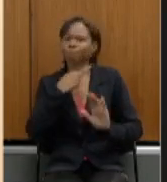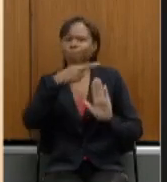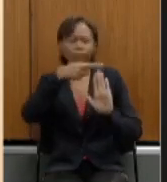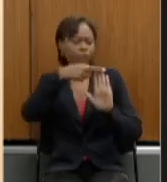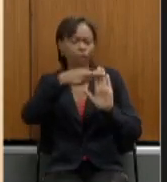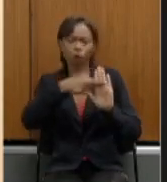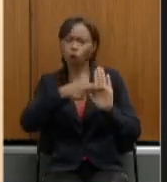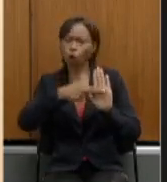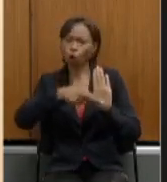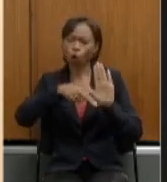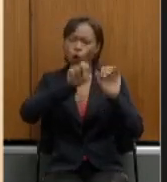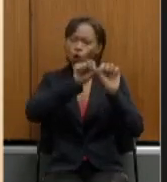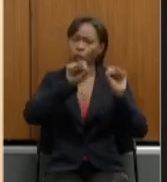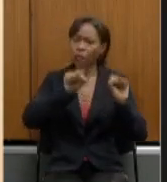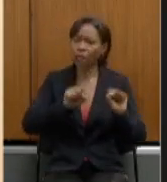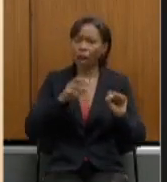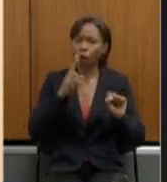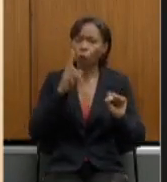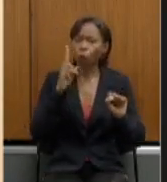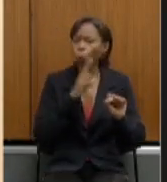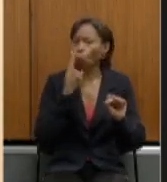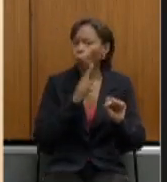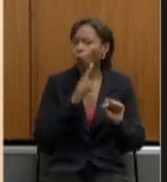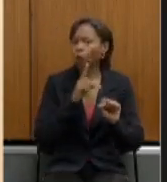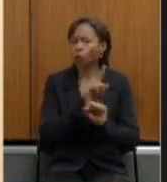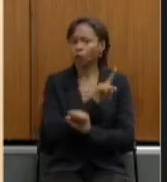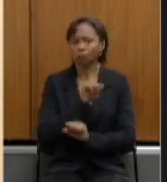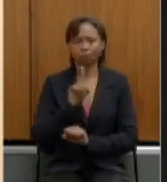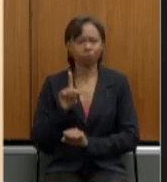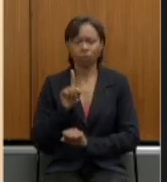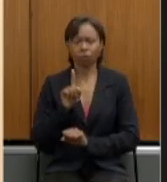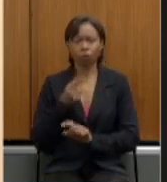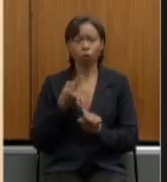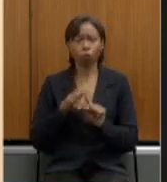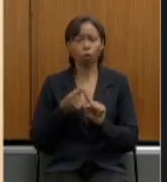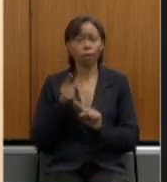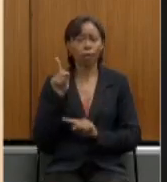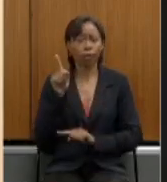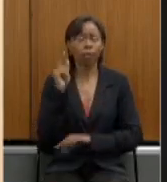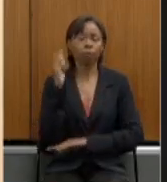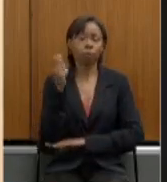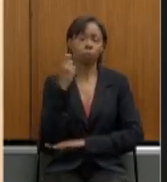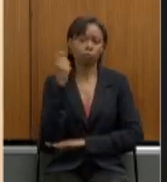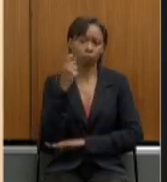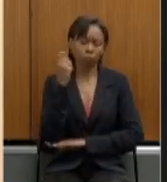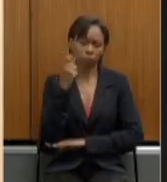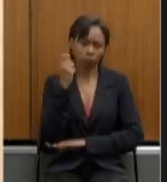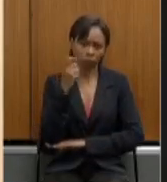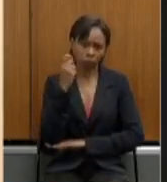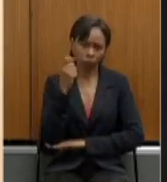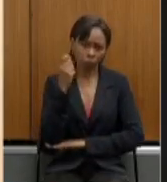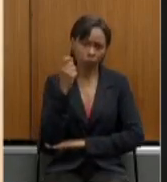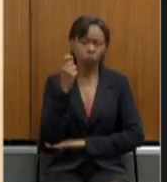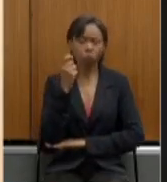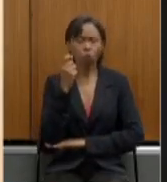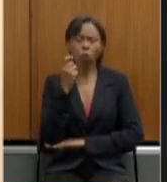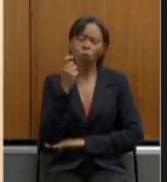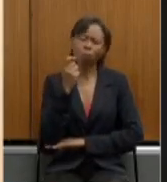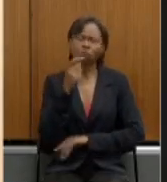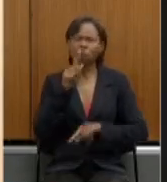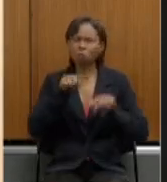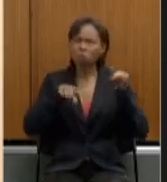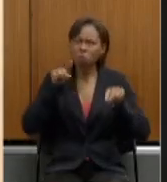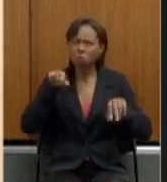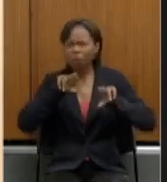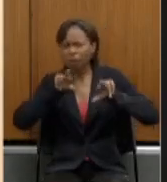de urgência considerando que a Constituição do Estado do Rio Grande do Sul com pequenas diferenças